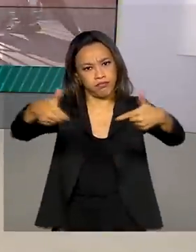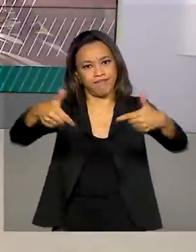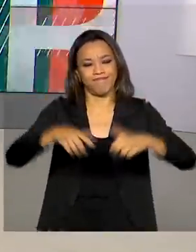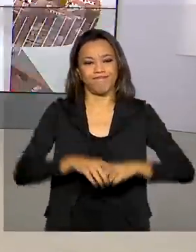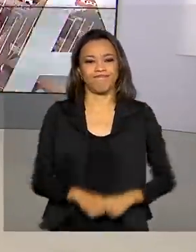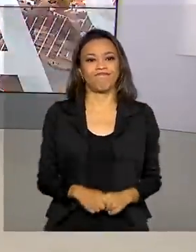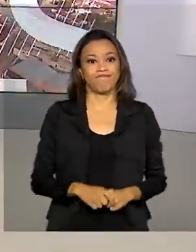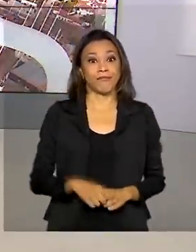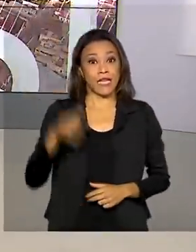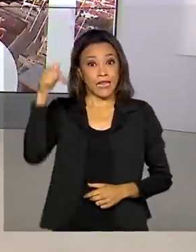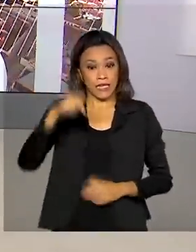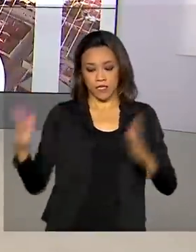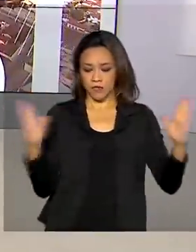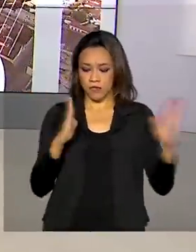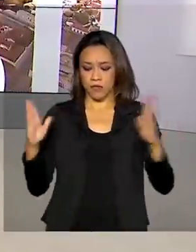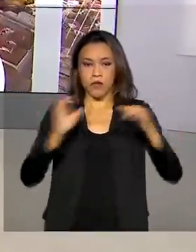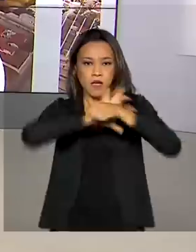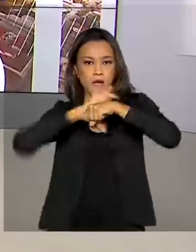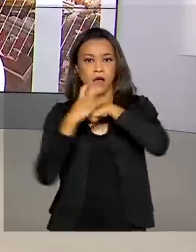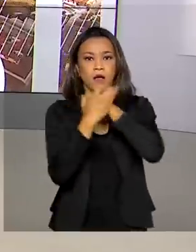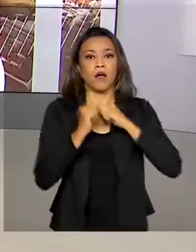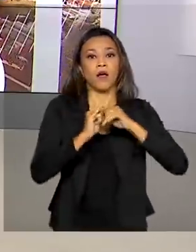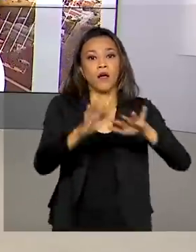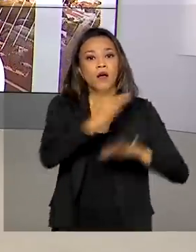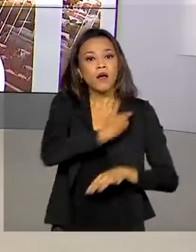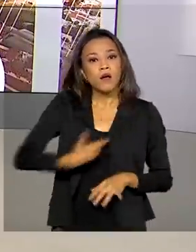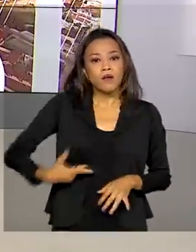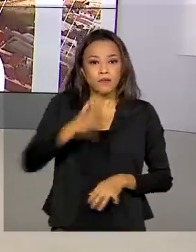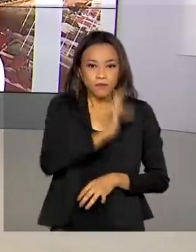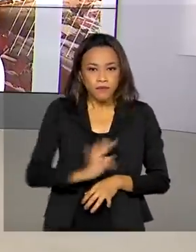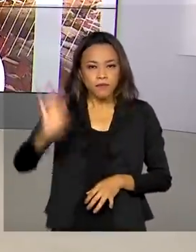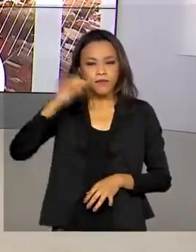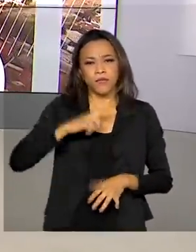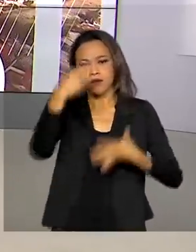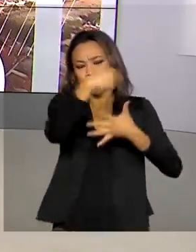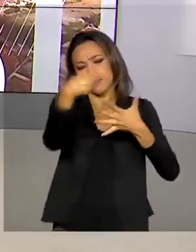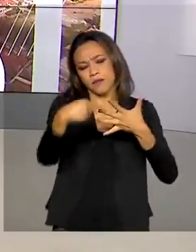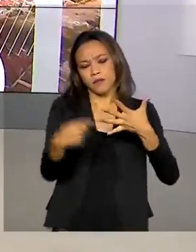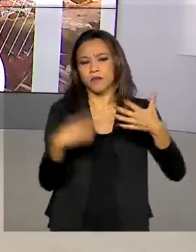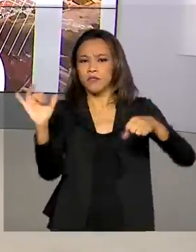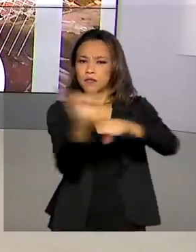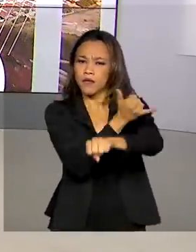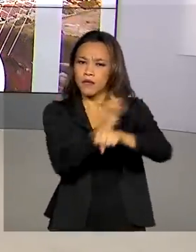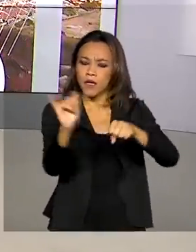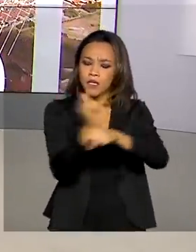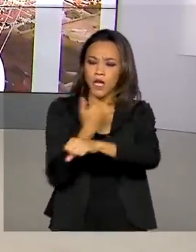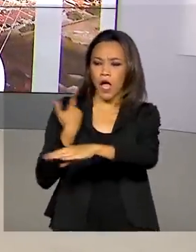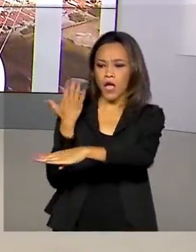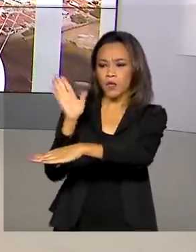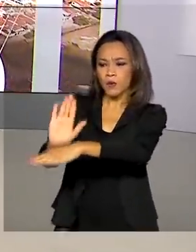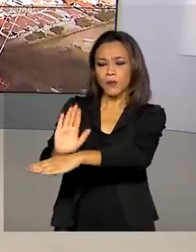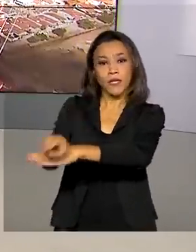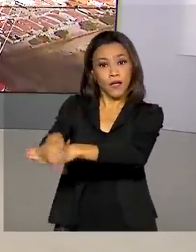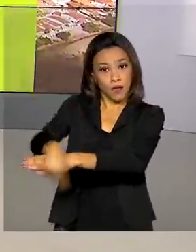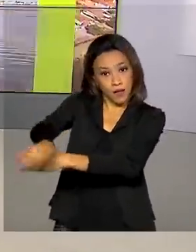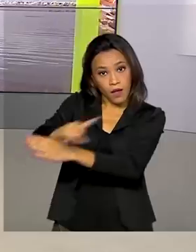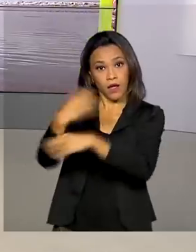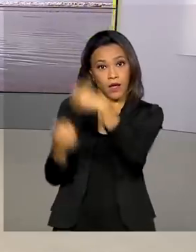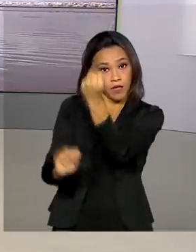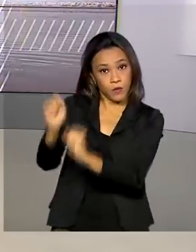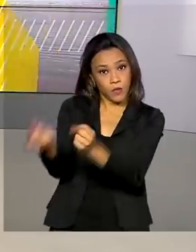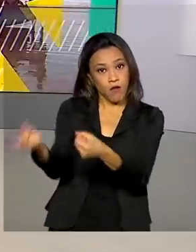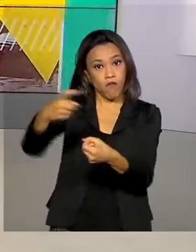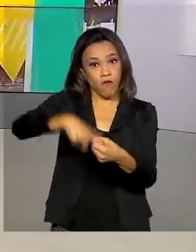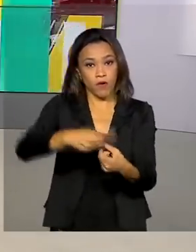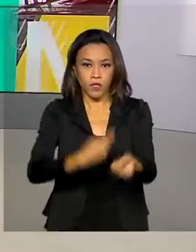Neste período de pandemia, o governo federal adotou uma série de medidas para ajudar a indústria na retomada da economia. Uma